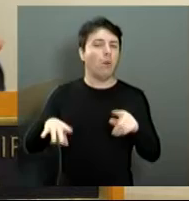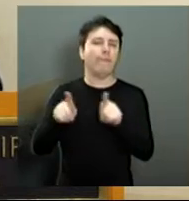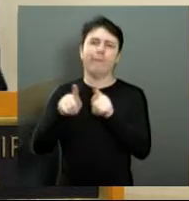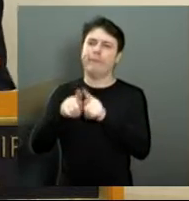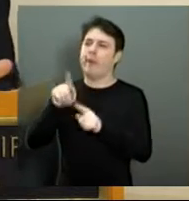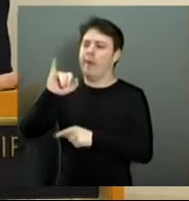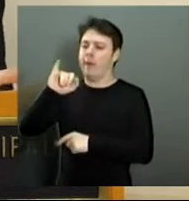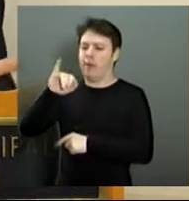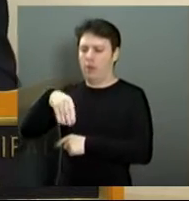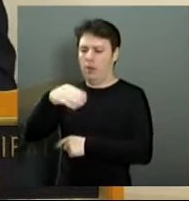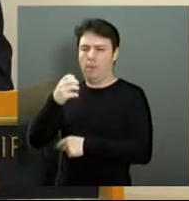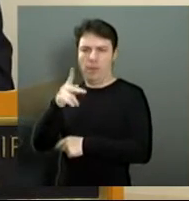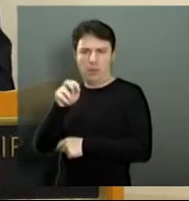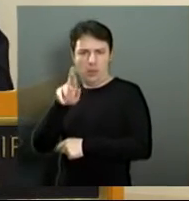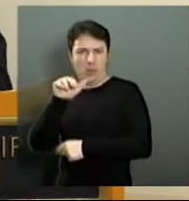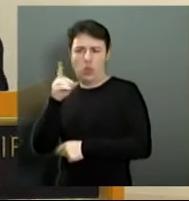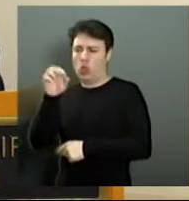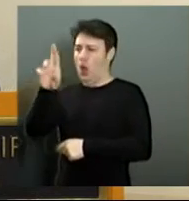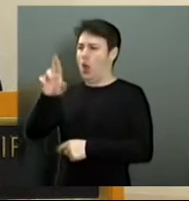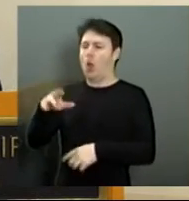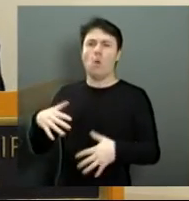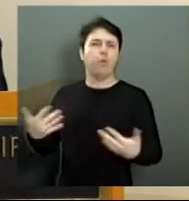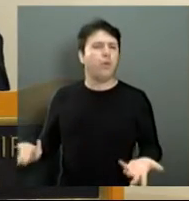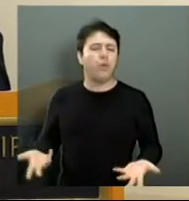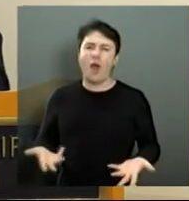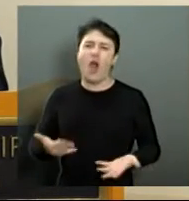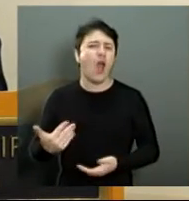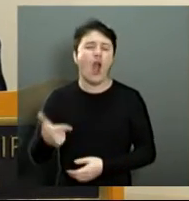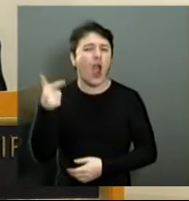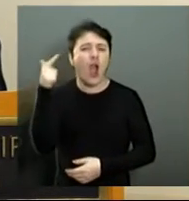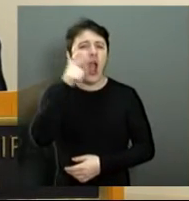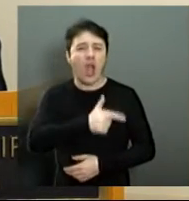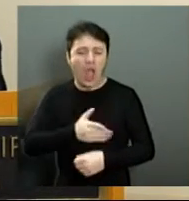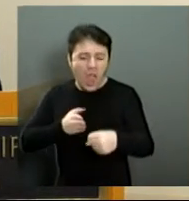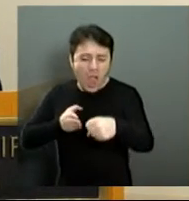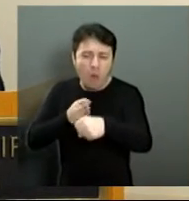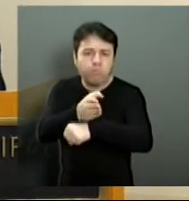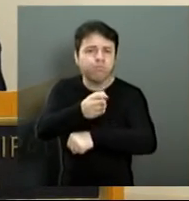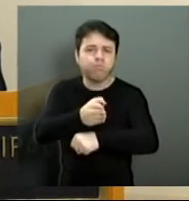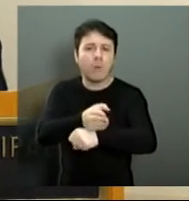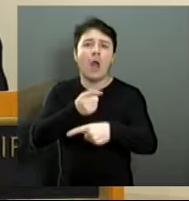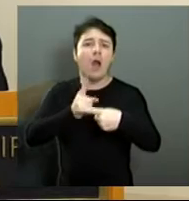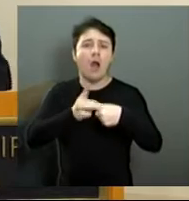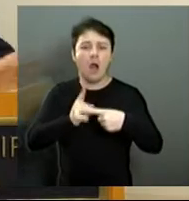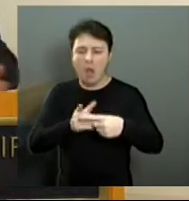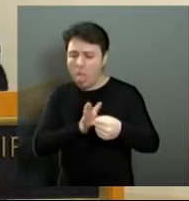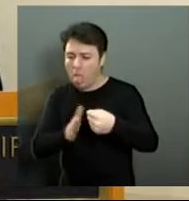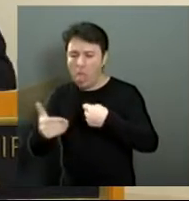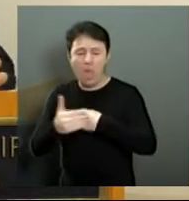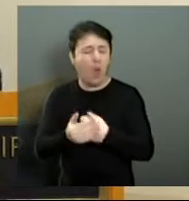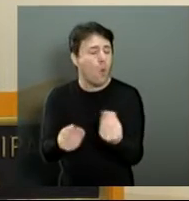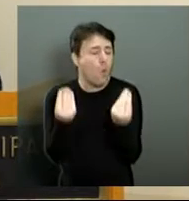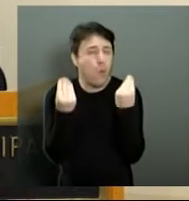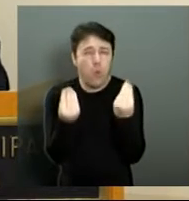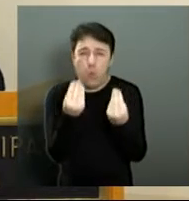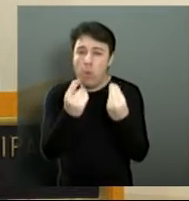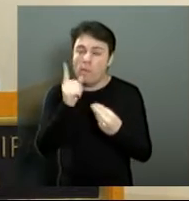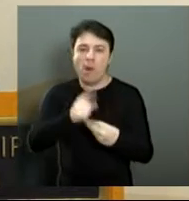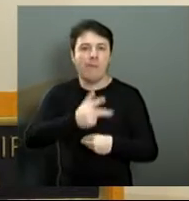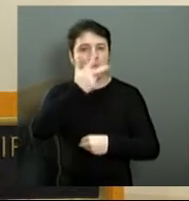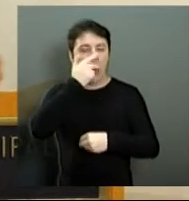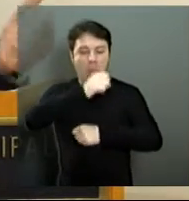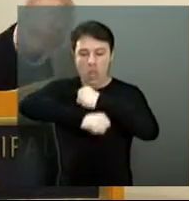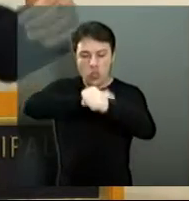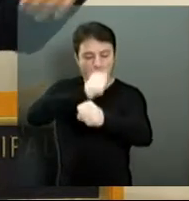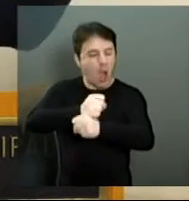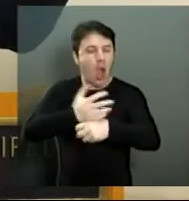no Imperador, tem que passar por ali. Não consegue transpor aquele cruzamento ali. É uma loucura. É uma loucura. Um nó ali, tem que